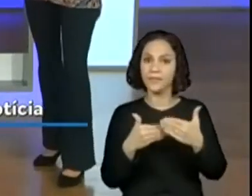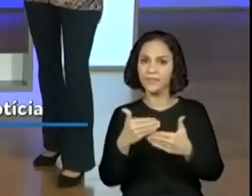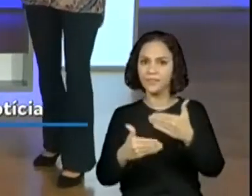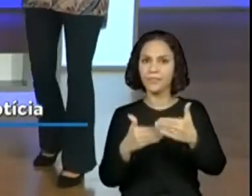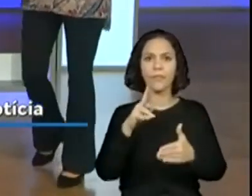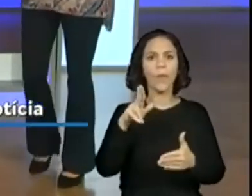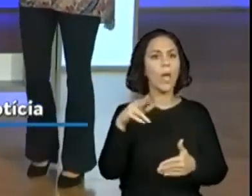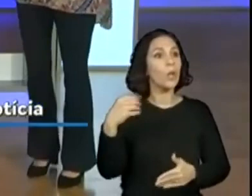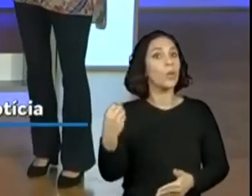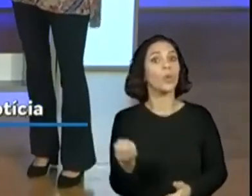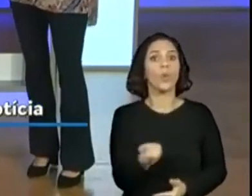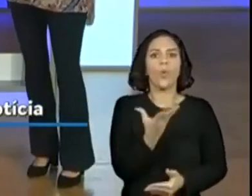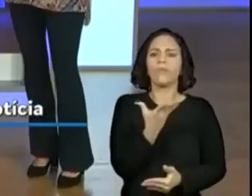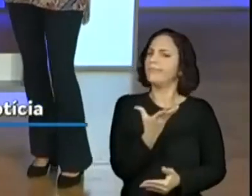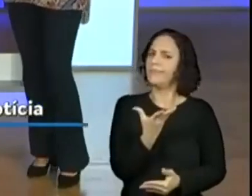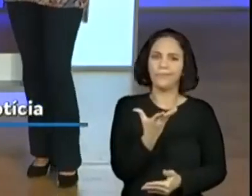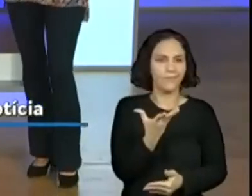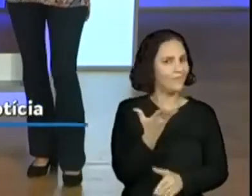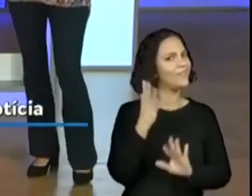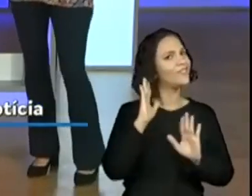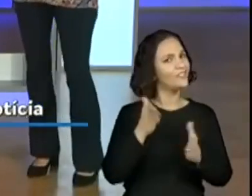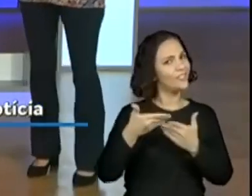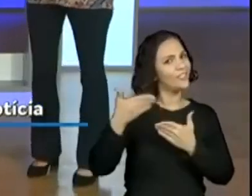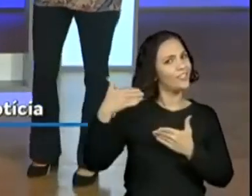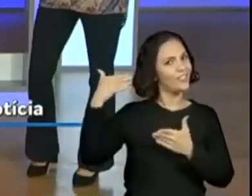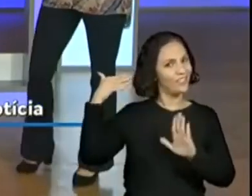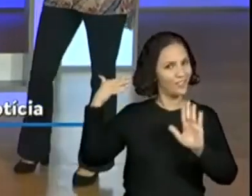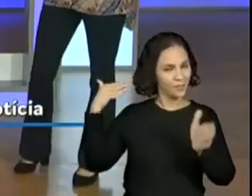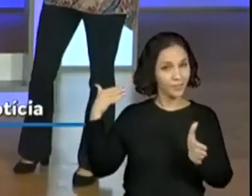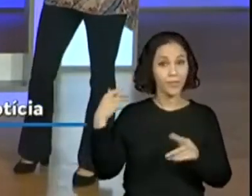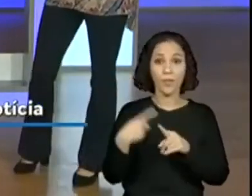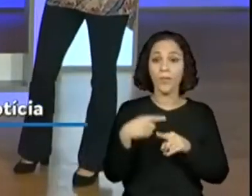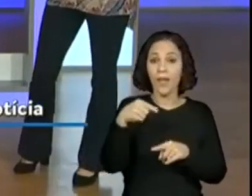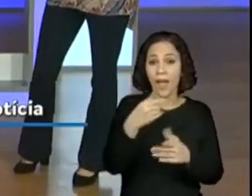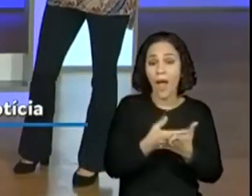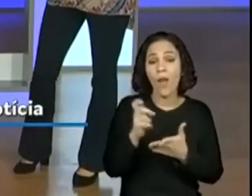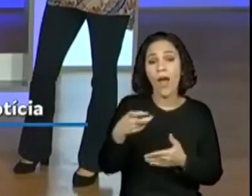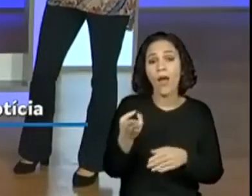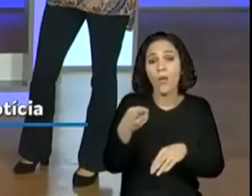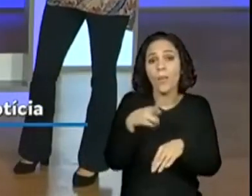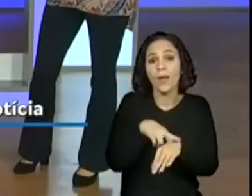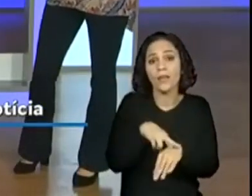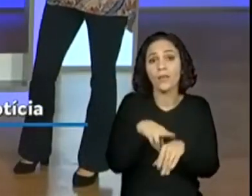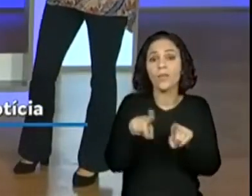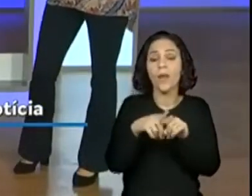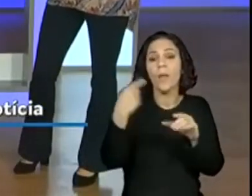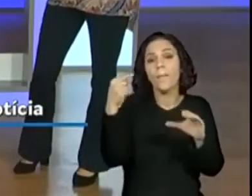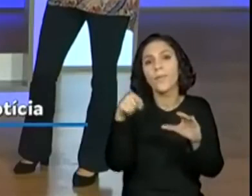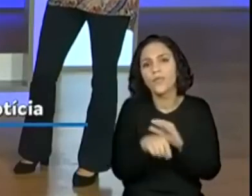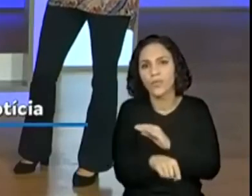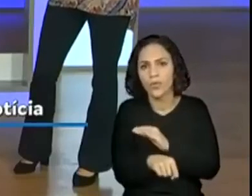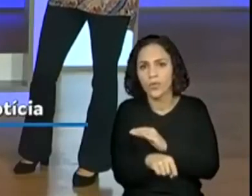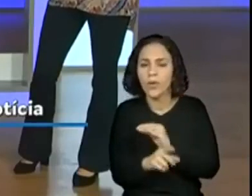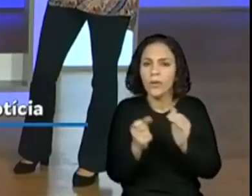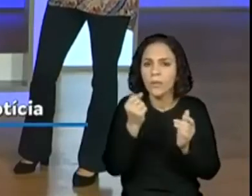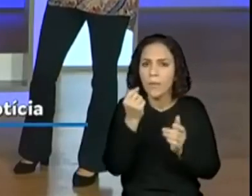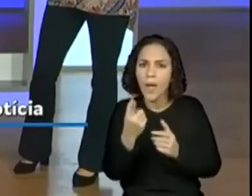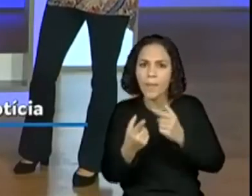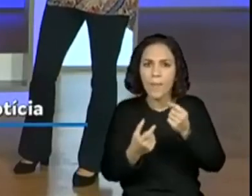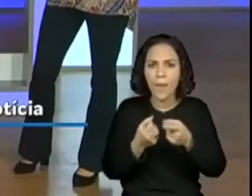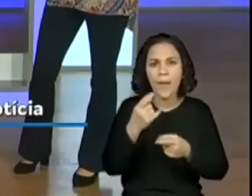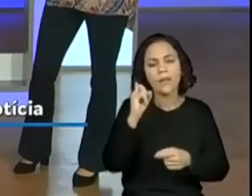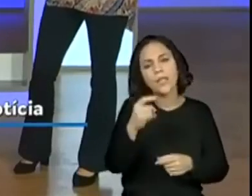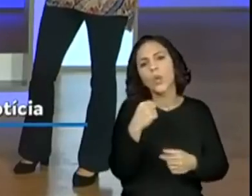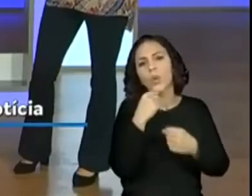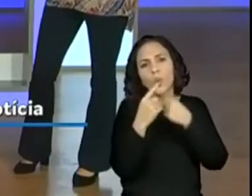tem nada que a gente já não tenha trabalhado. É, lembrando que essas aulas são de recuperação e aprofundamento. Então, alguma dúvida que ficou